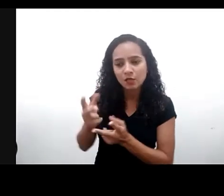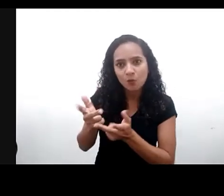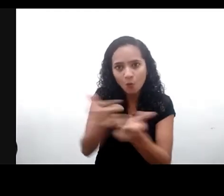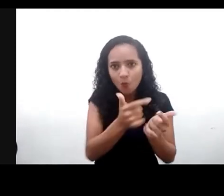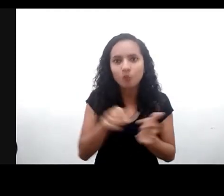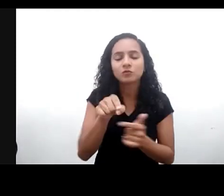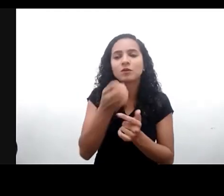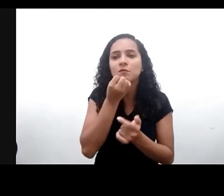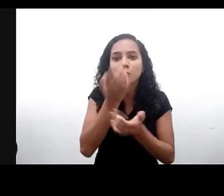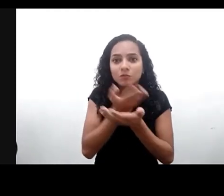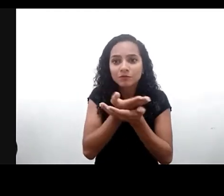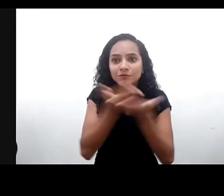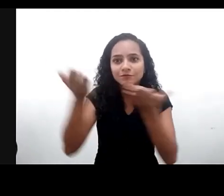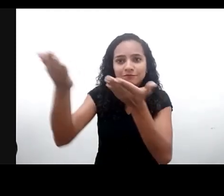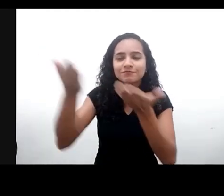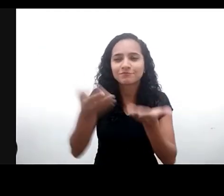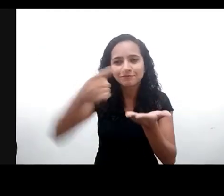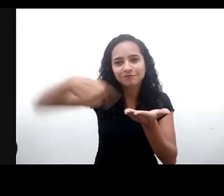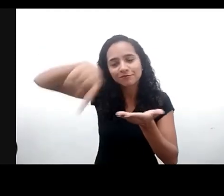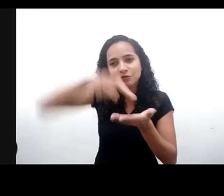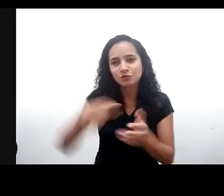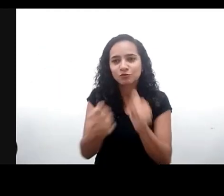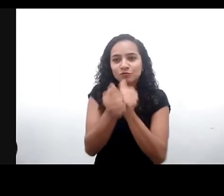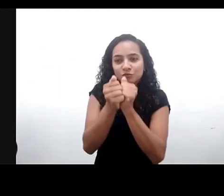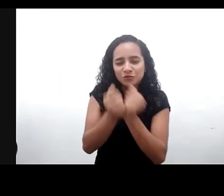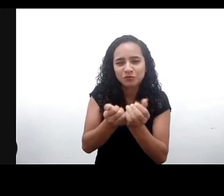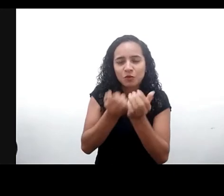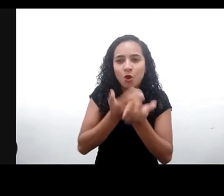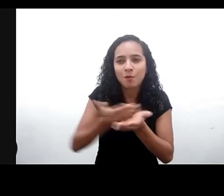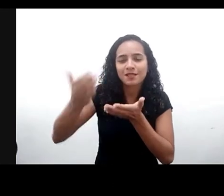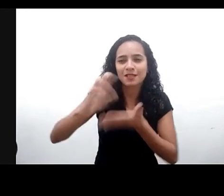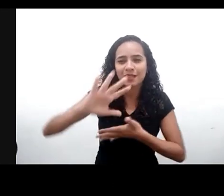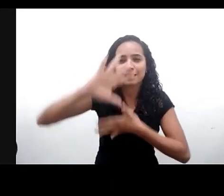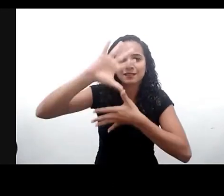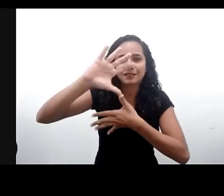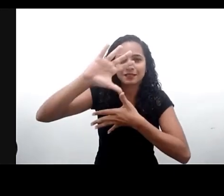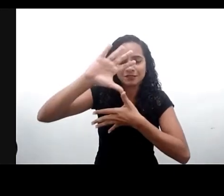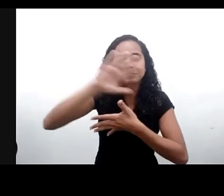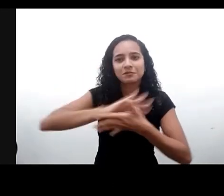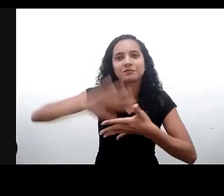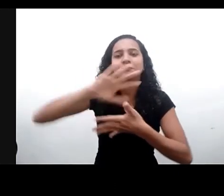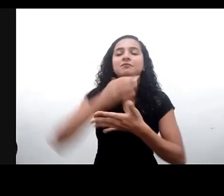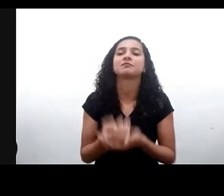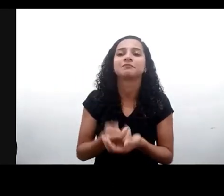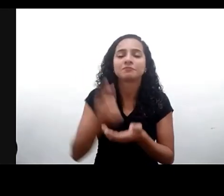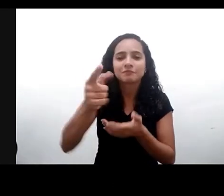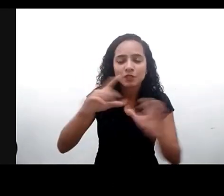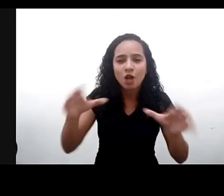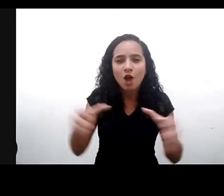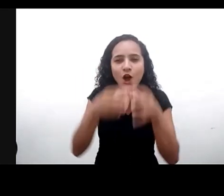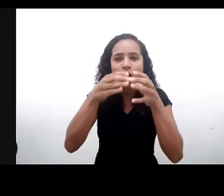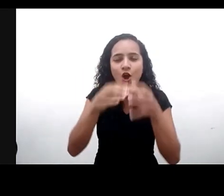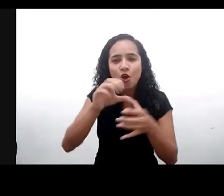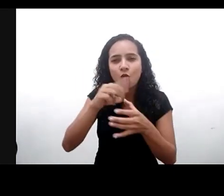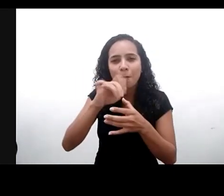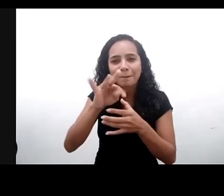a vocês que estão aqui conosco para o lançamento latino-americano do comentário geral número 25 do Comitê dos Direitos da Criança da